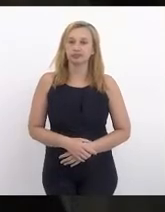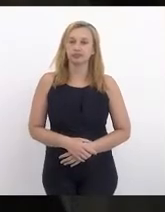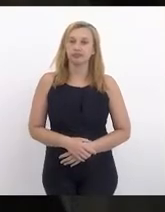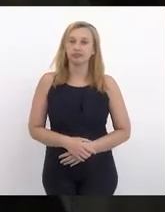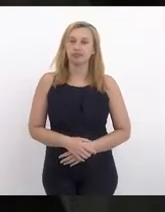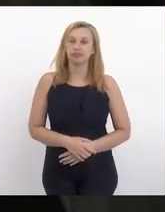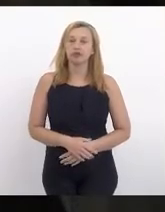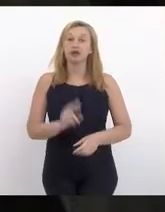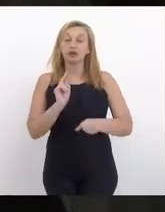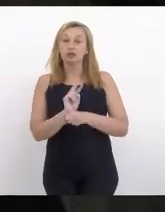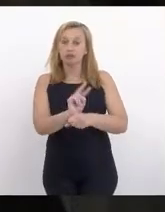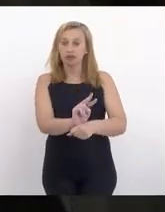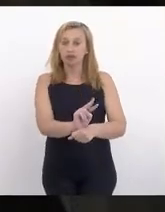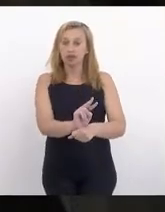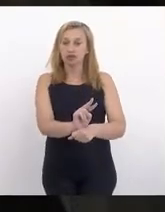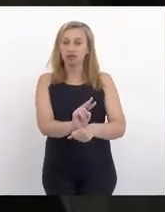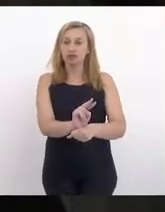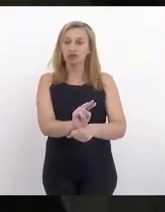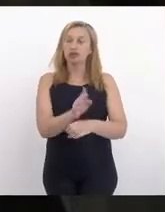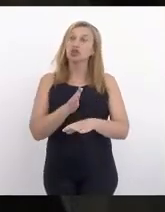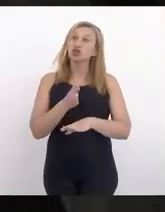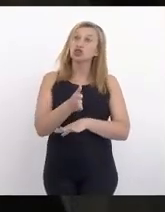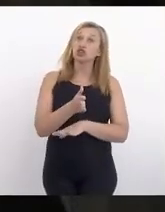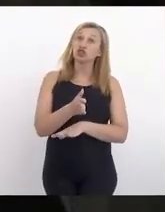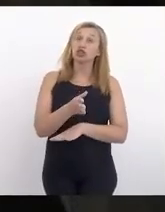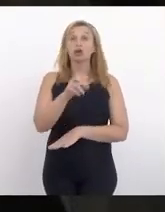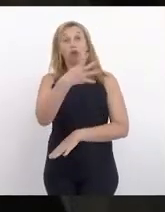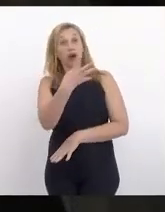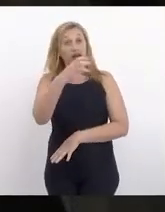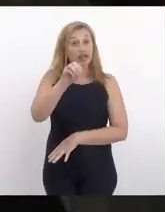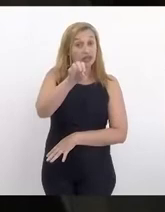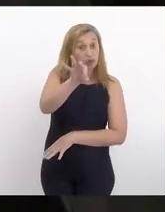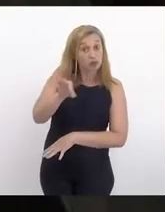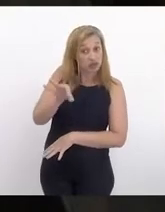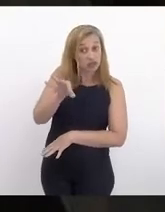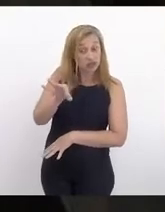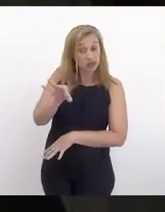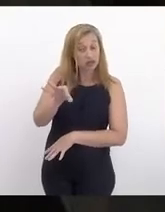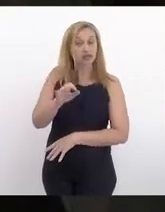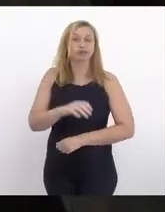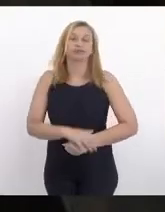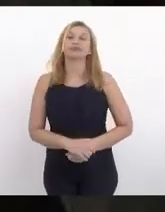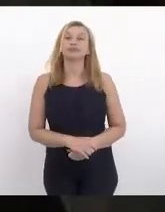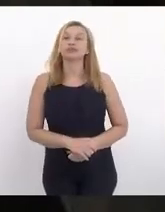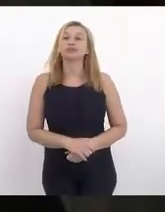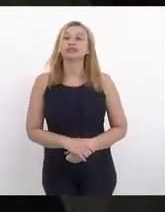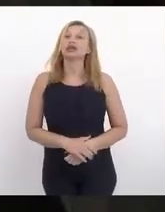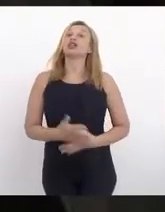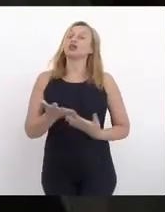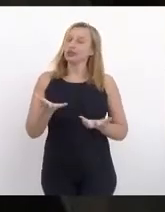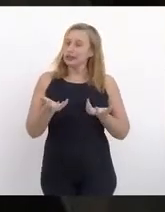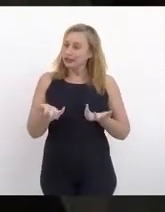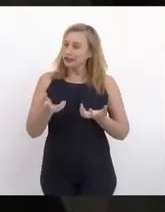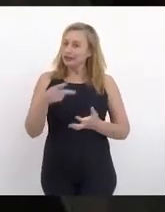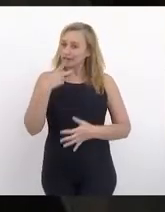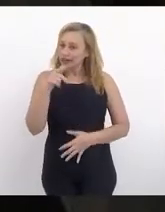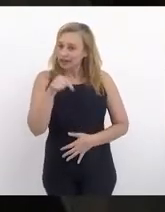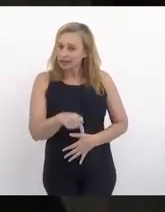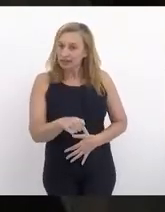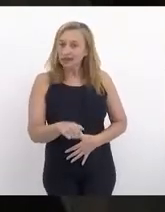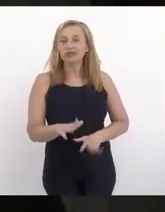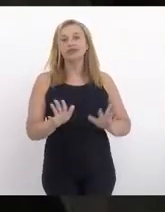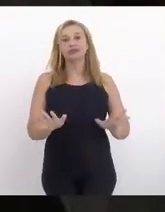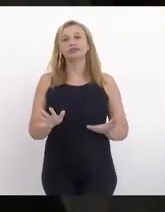para o empréstimo atinja o montante de 40% dos vencimentos. Então, queria assinalizar que vamos